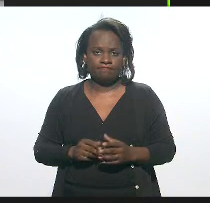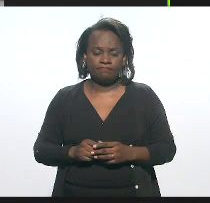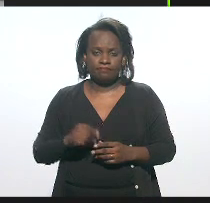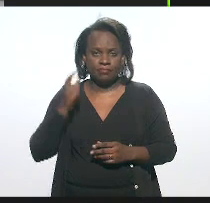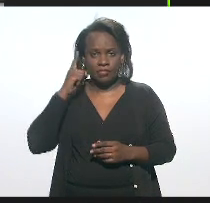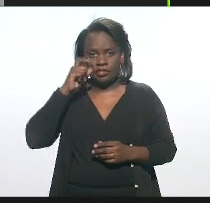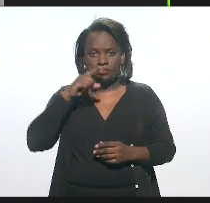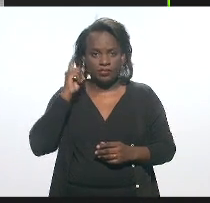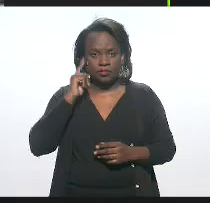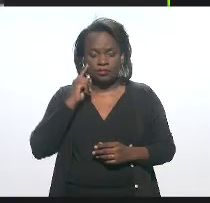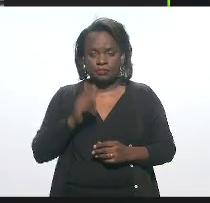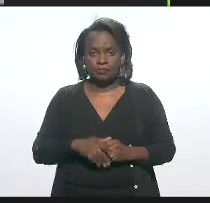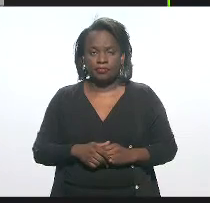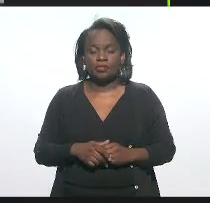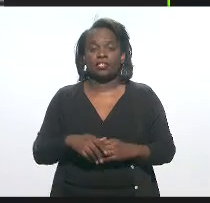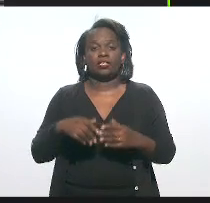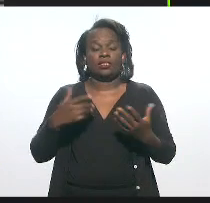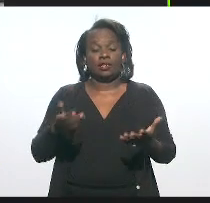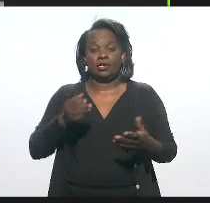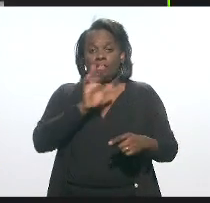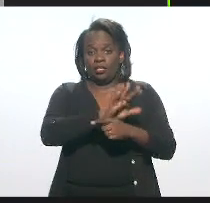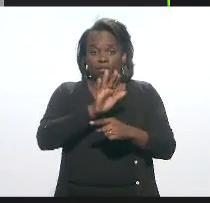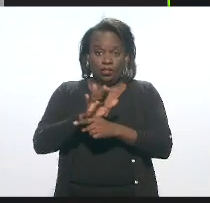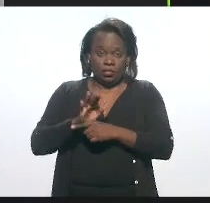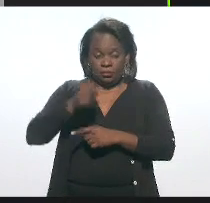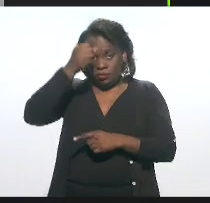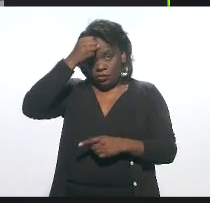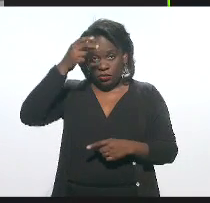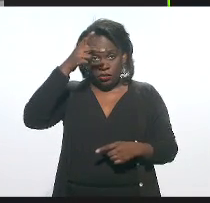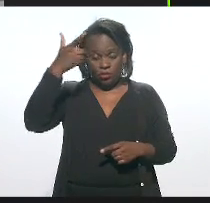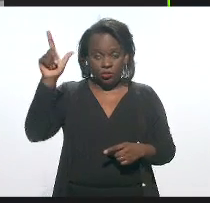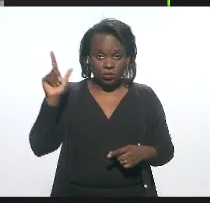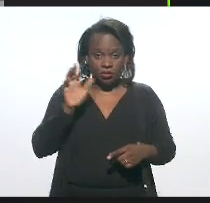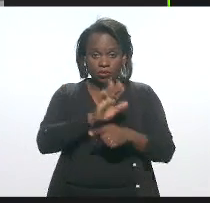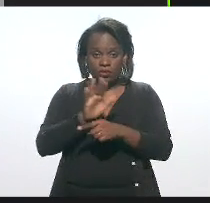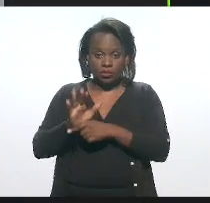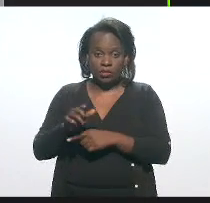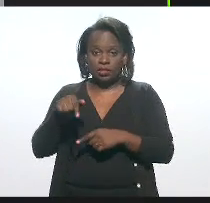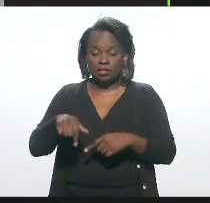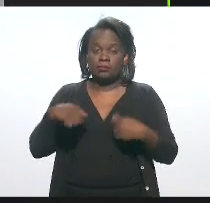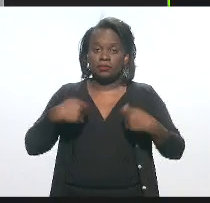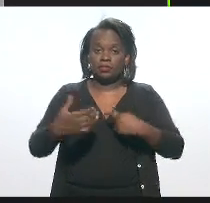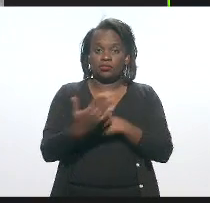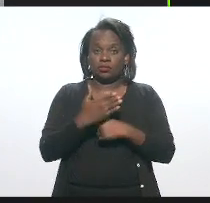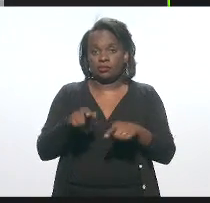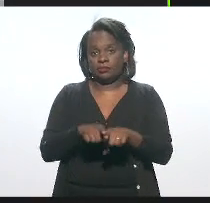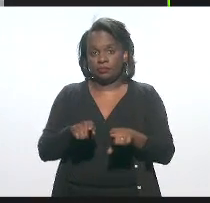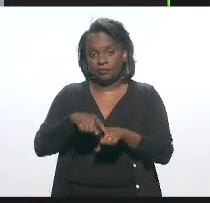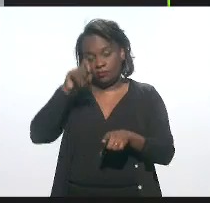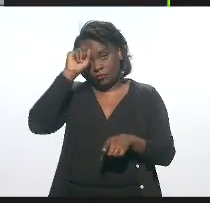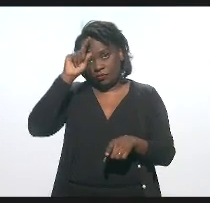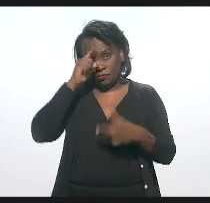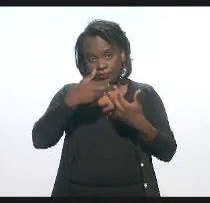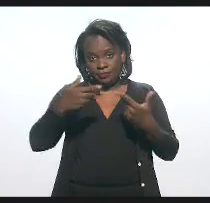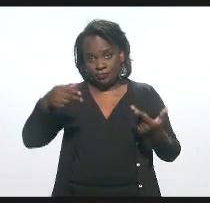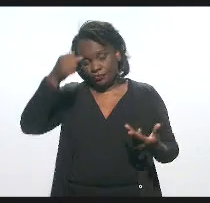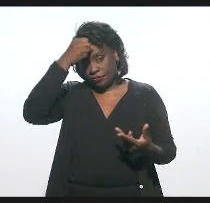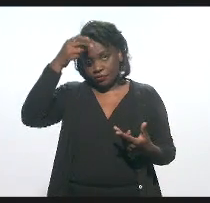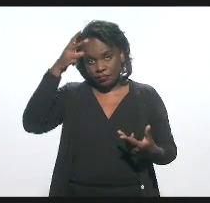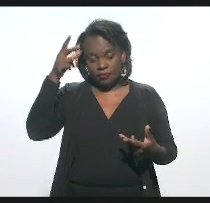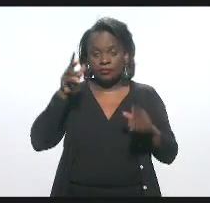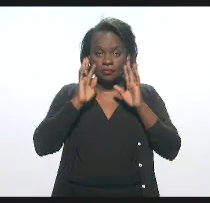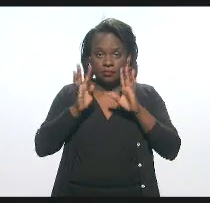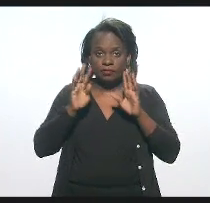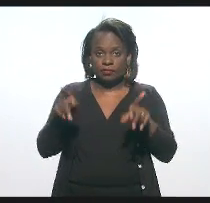Não tendo mais como socorro aqui na capital. Então, os diversos hospitais municipais começaram a atender